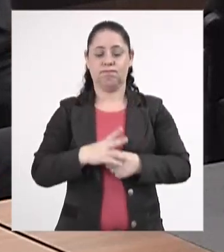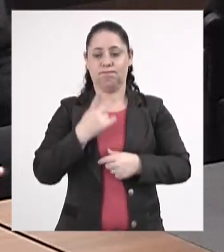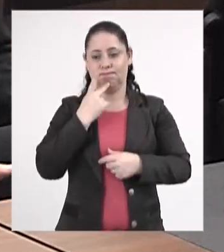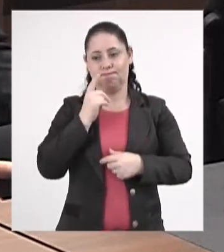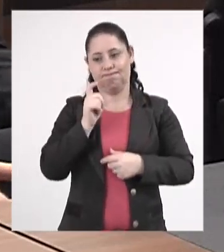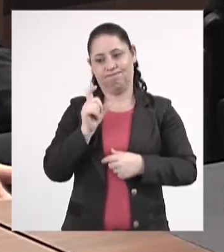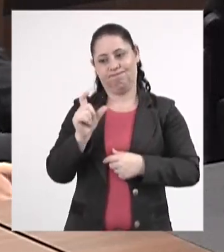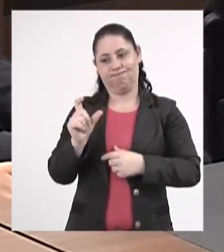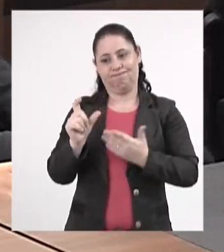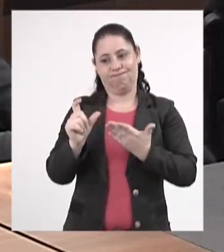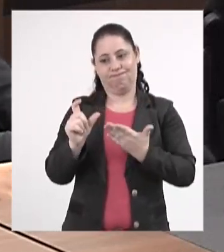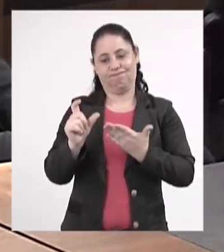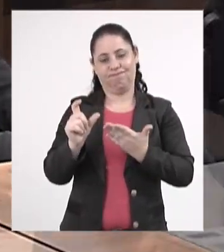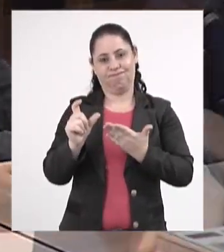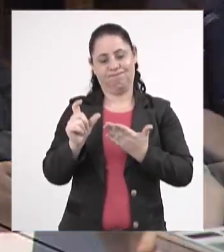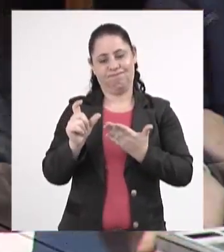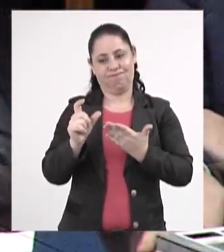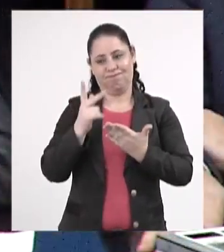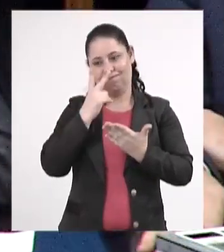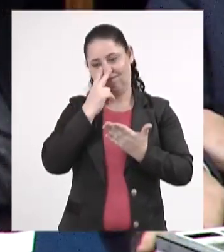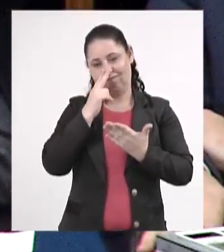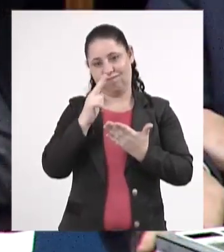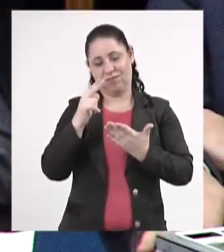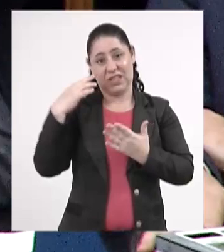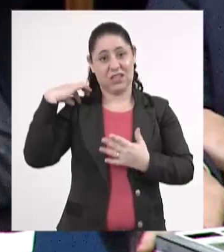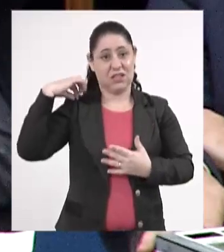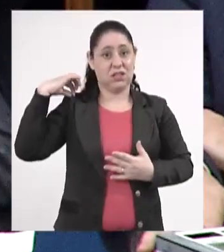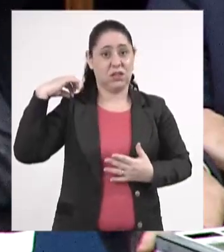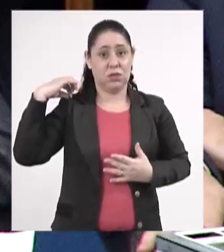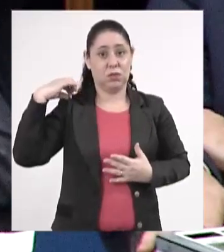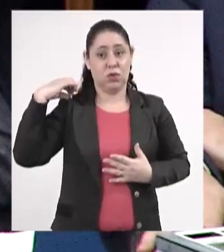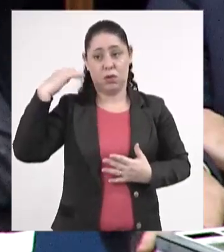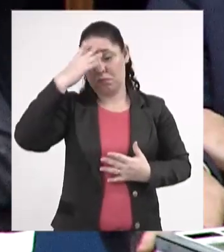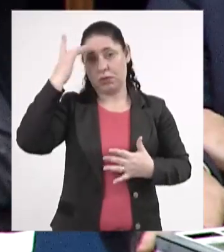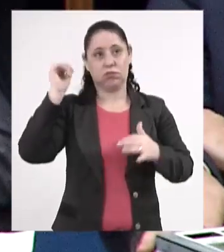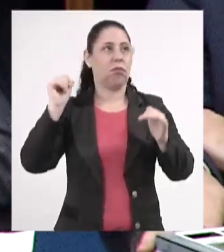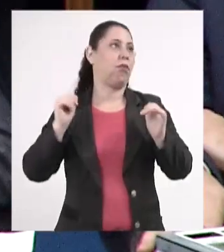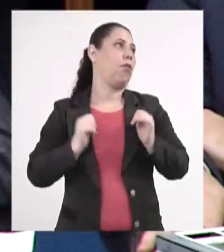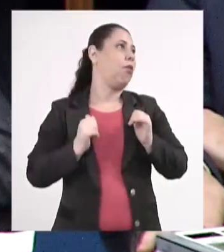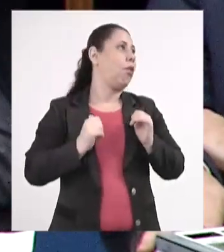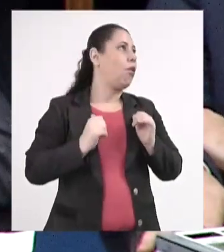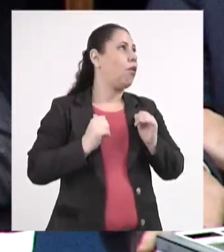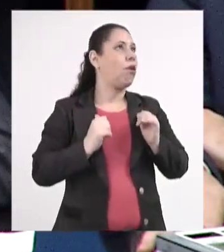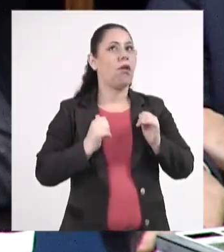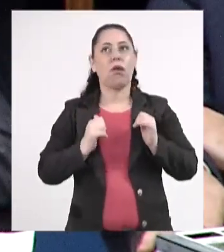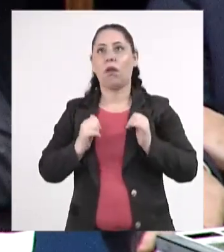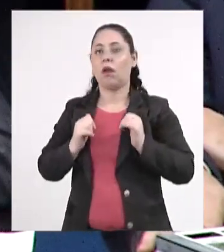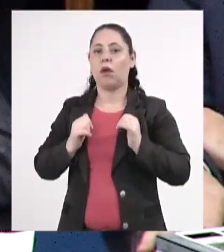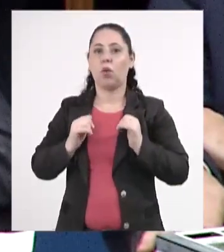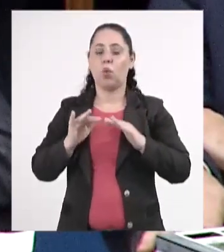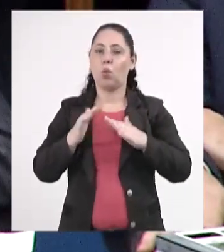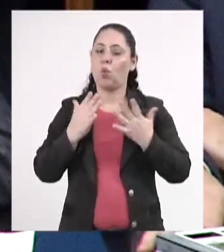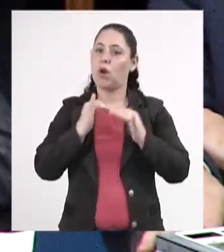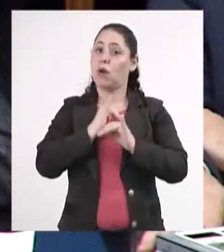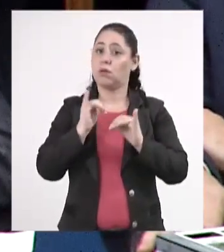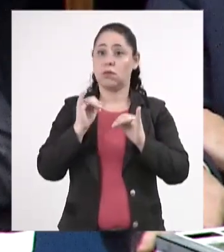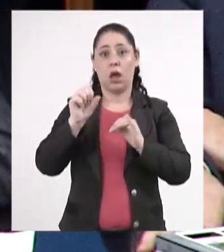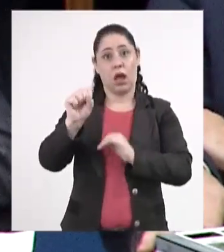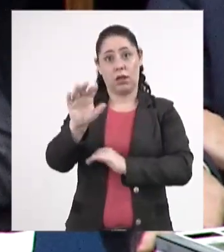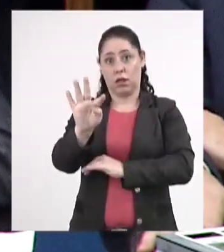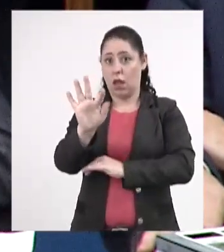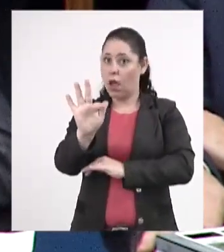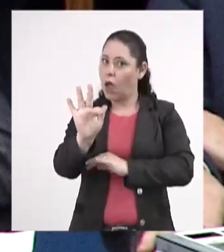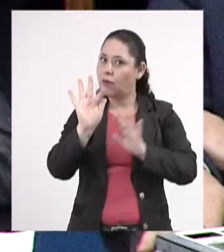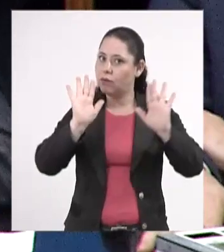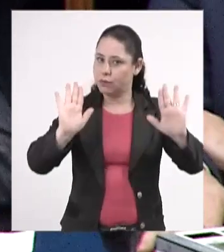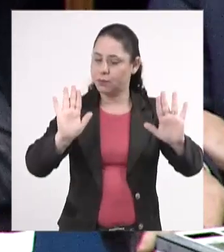muito, até pejorativo, à disposição do desocupado. Quando a informação, é a palavra do STF,